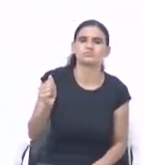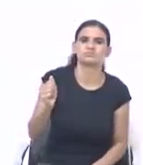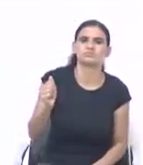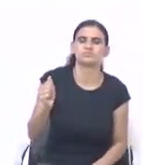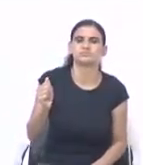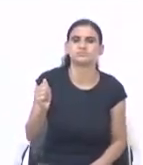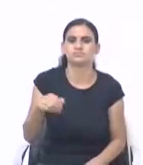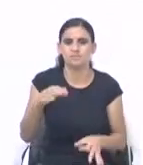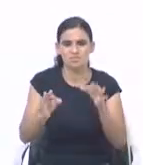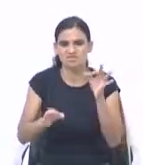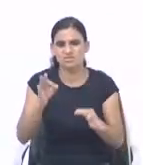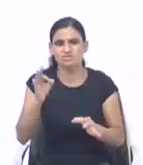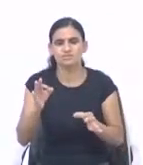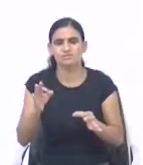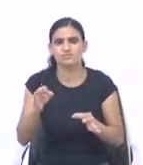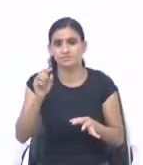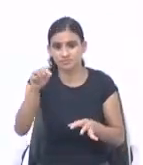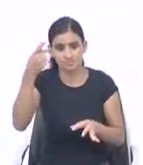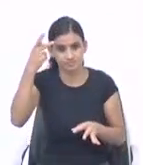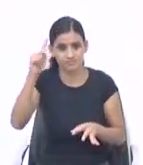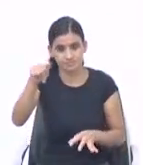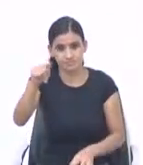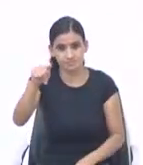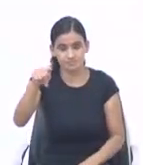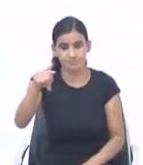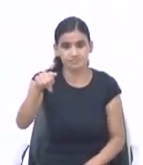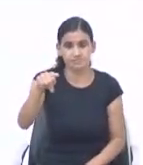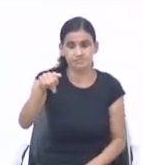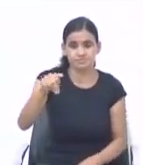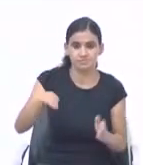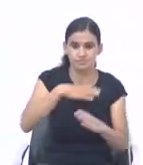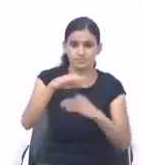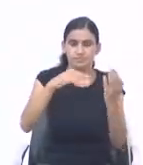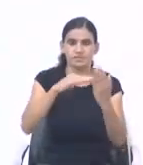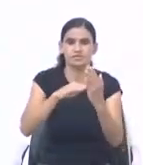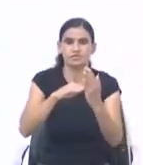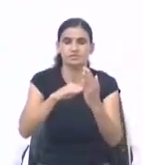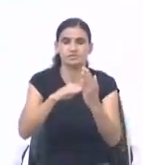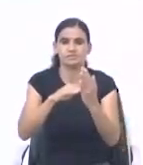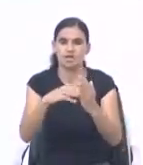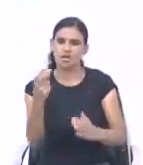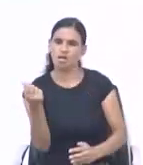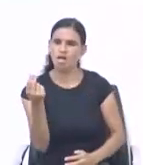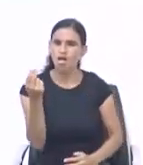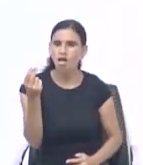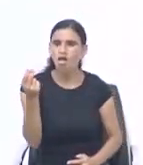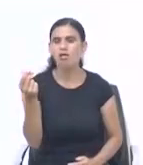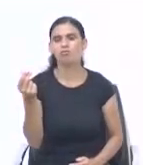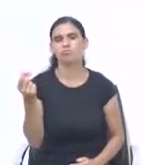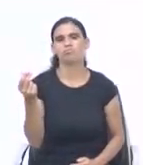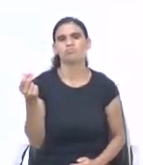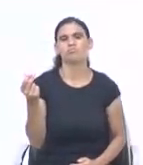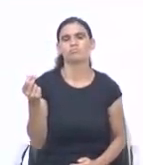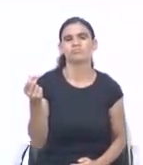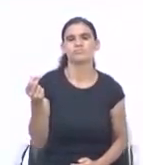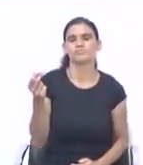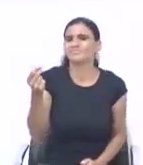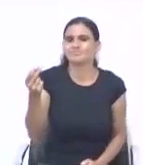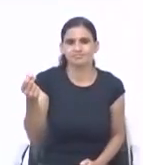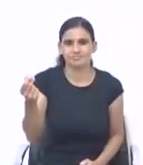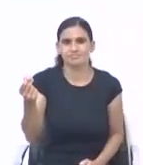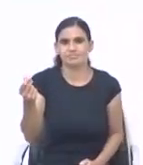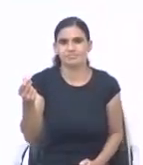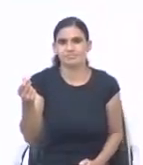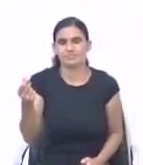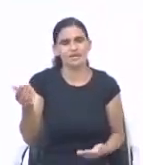aumenta o fruto da justiça. Para o seguinte ó. Para que em tudo enriqueçais. Então a riqueza ela é